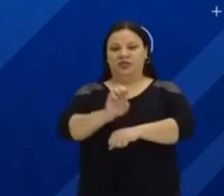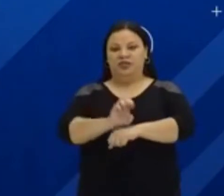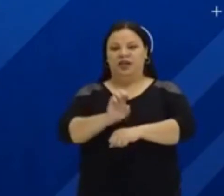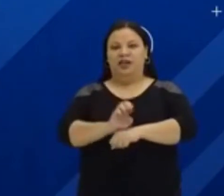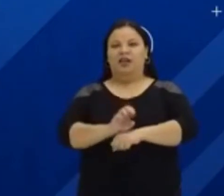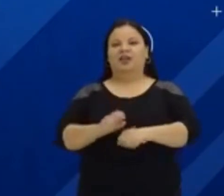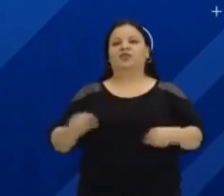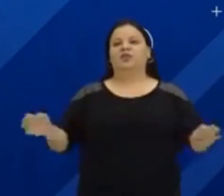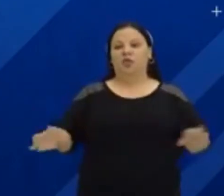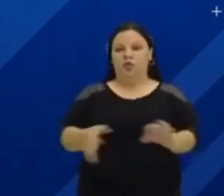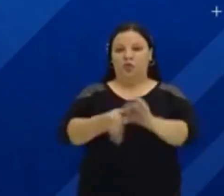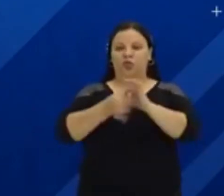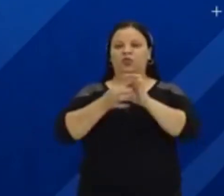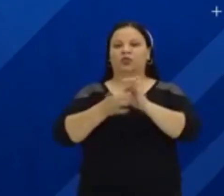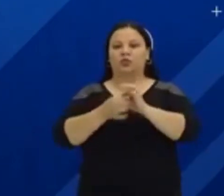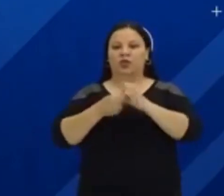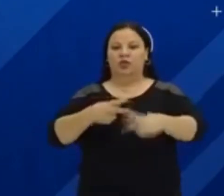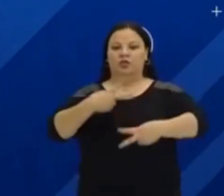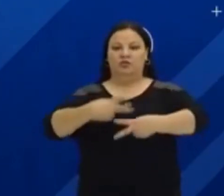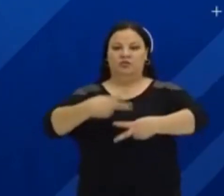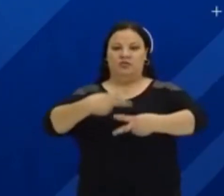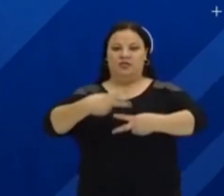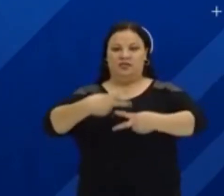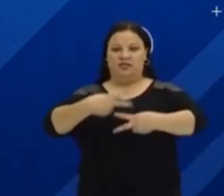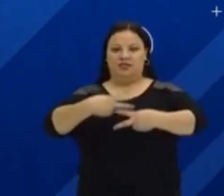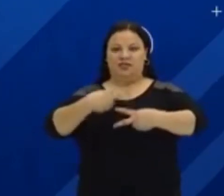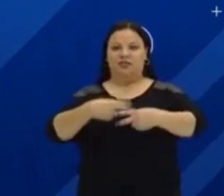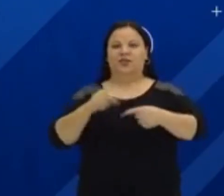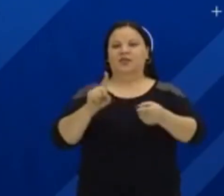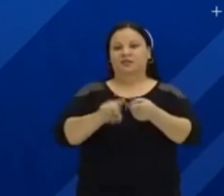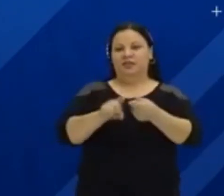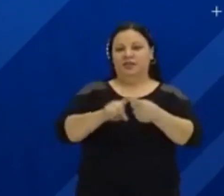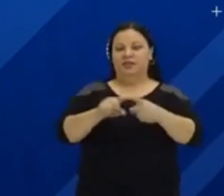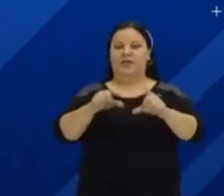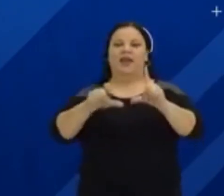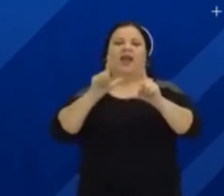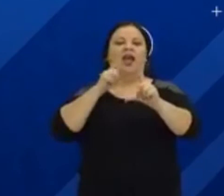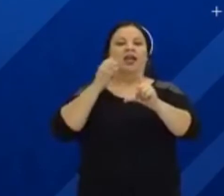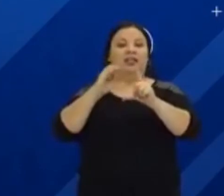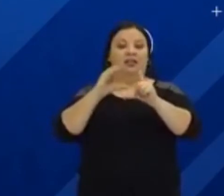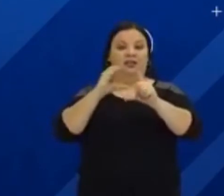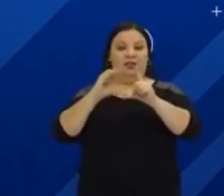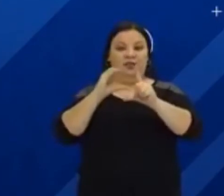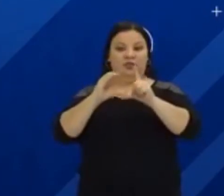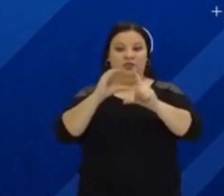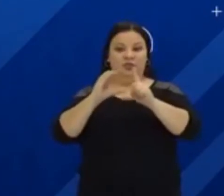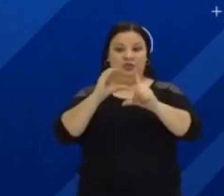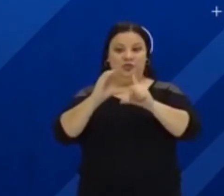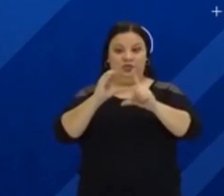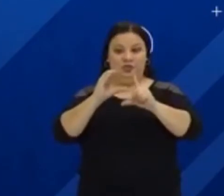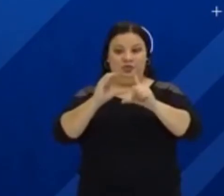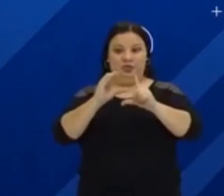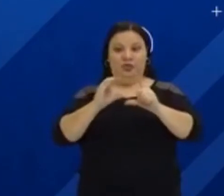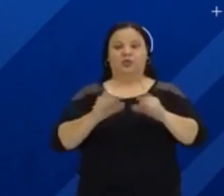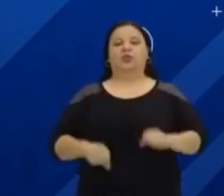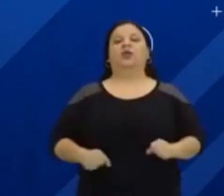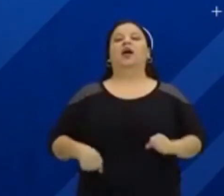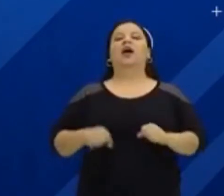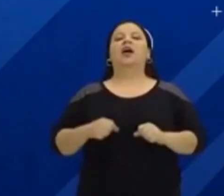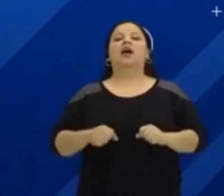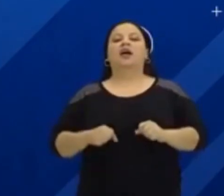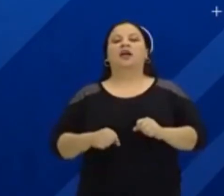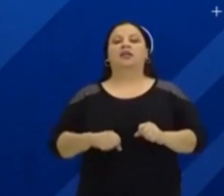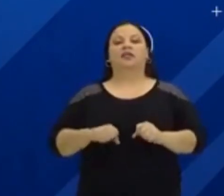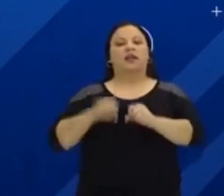em parceria com a Cultura Rede de Comunicação. As nossas aulas são produzidas pelo Centro de Mídias do Estado, o Sistema